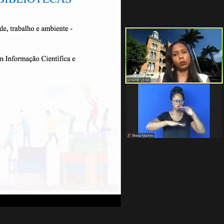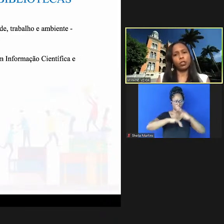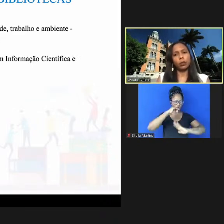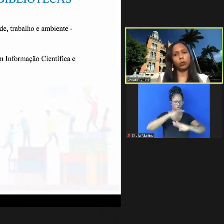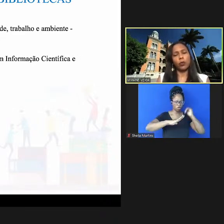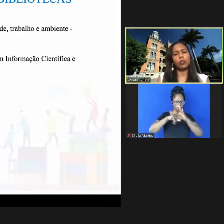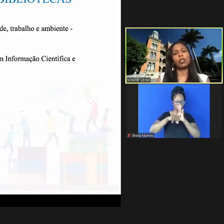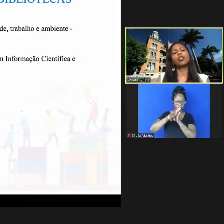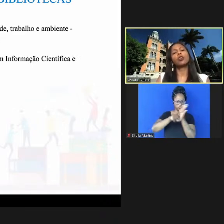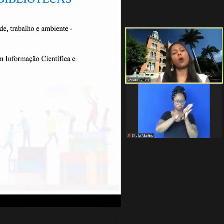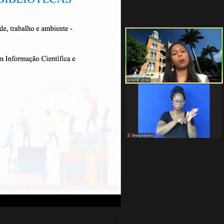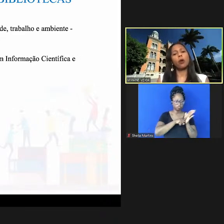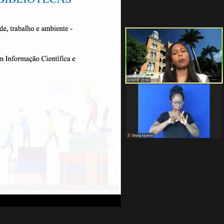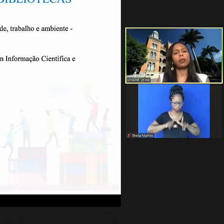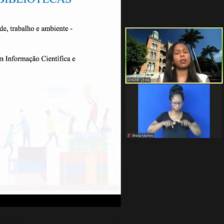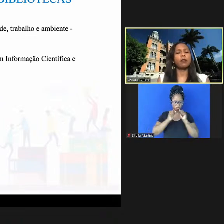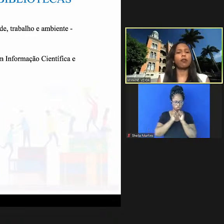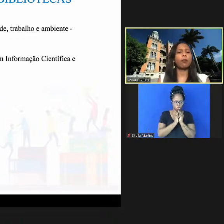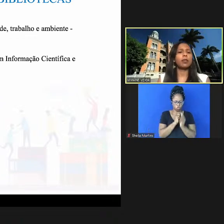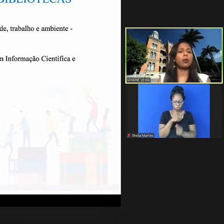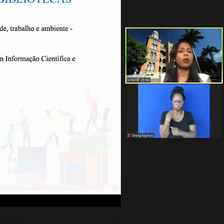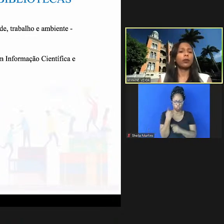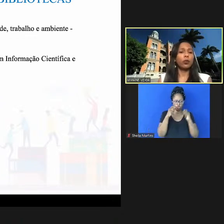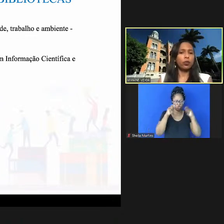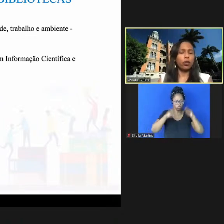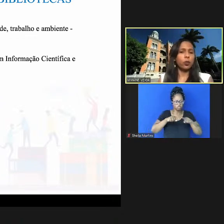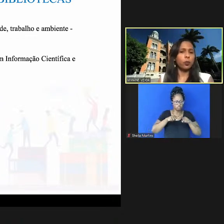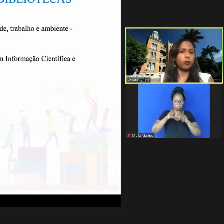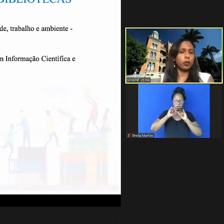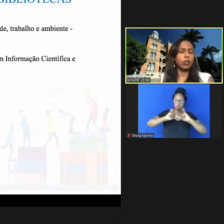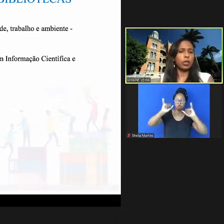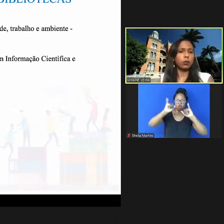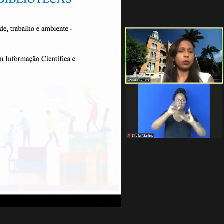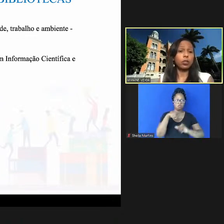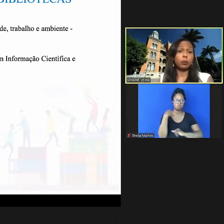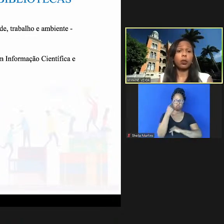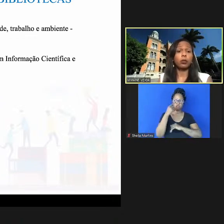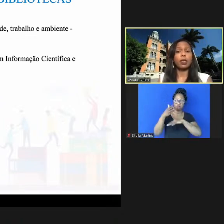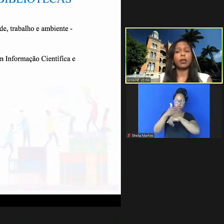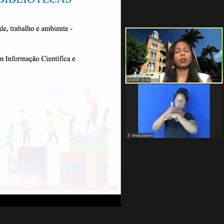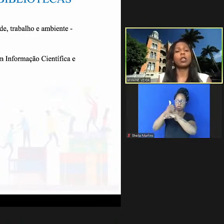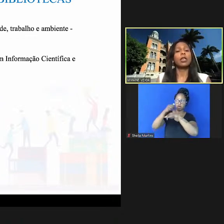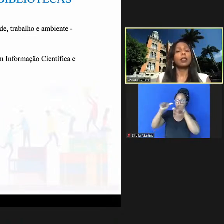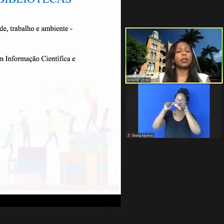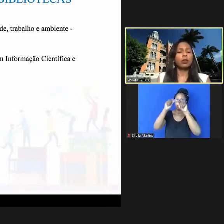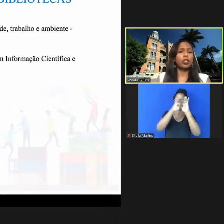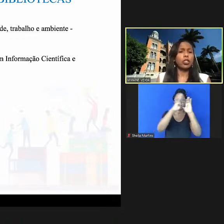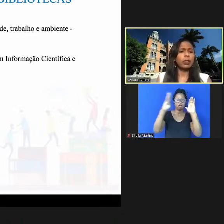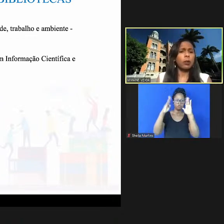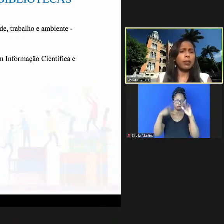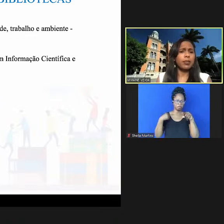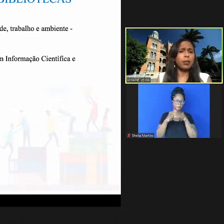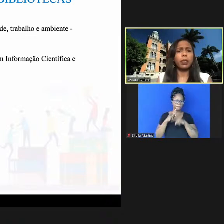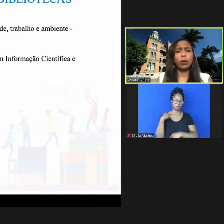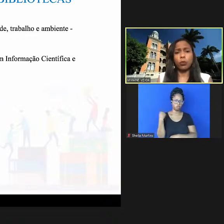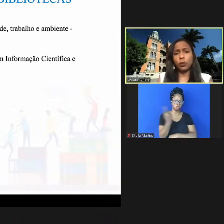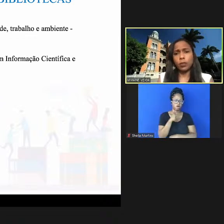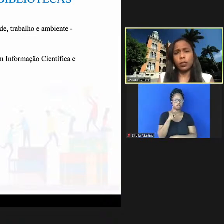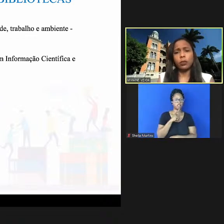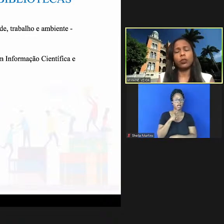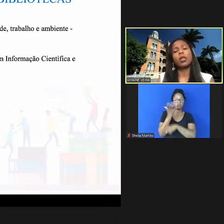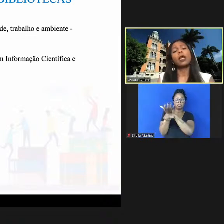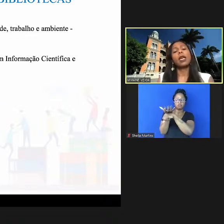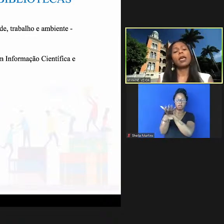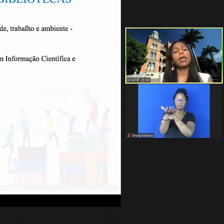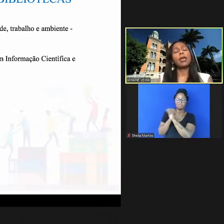pesquisadores que atuam com a gente como a competência e informação dos nossos profissionais que atuam nas bibliotecas então a gente já tem uma disciplina há alguns